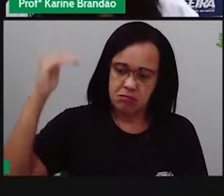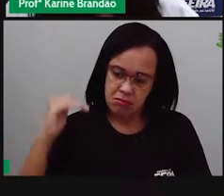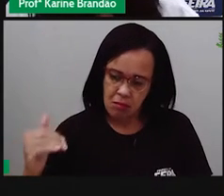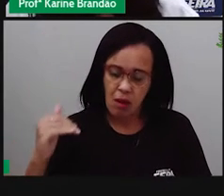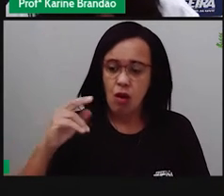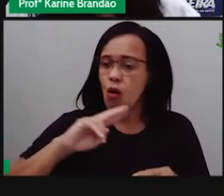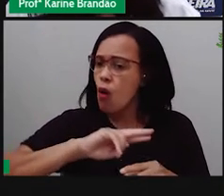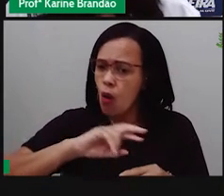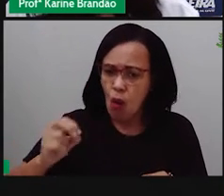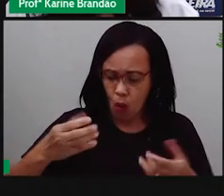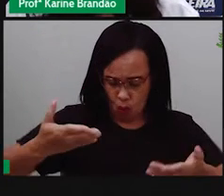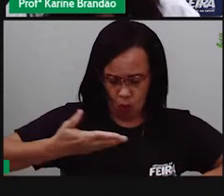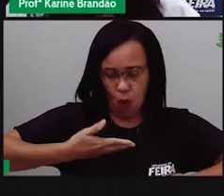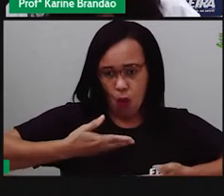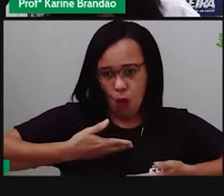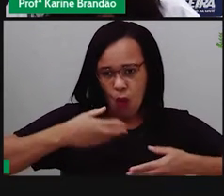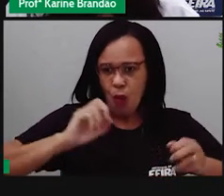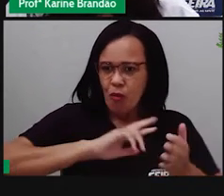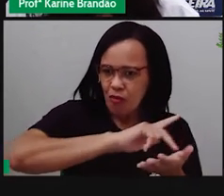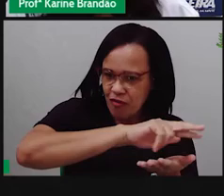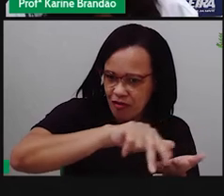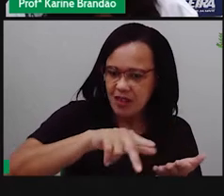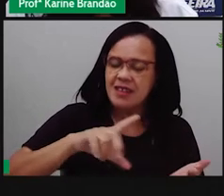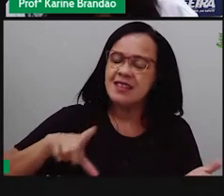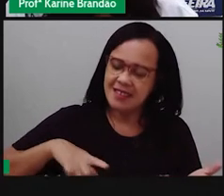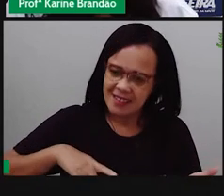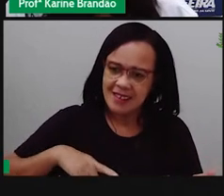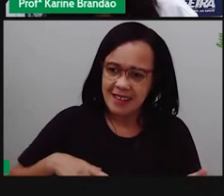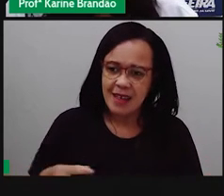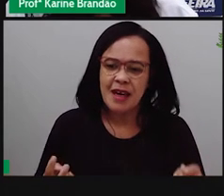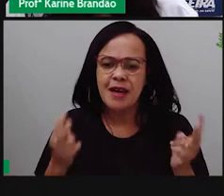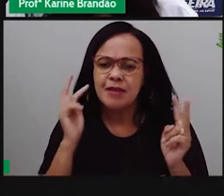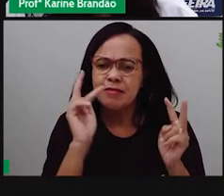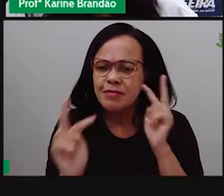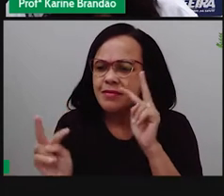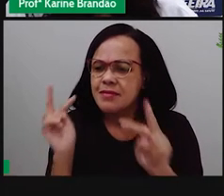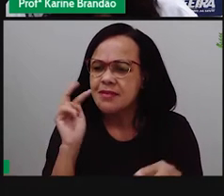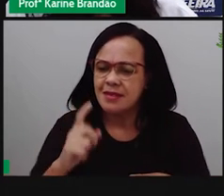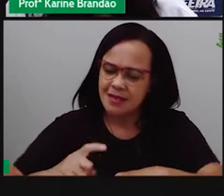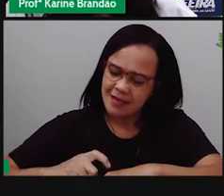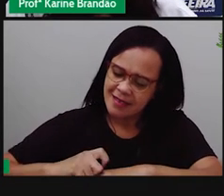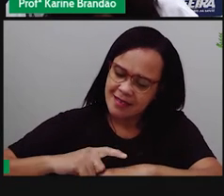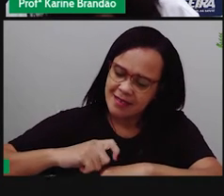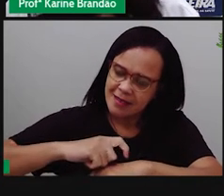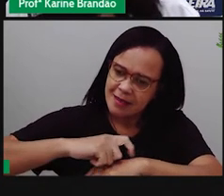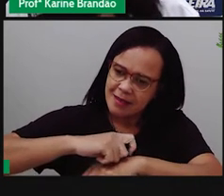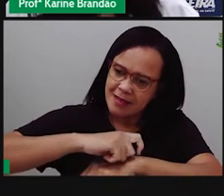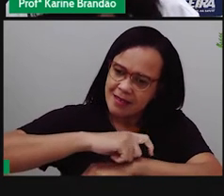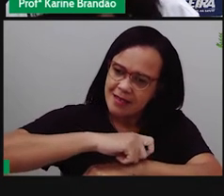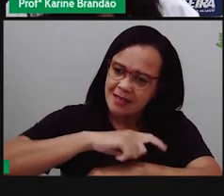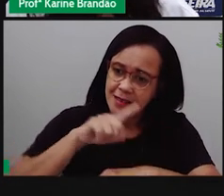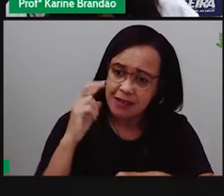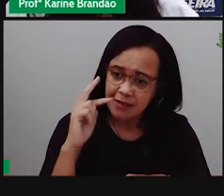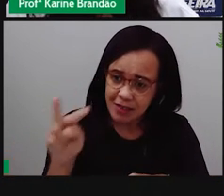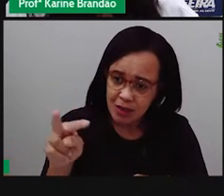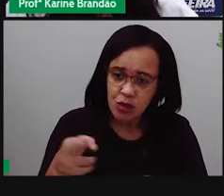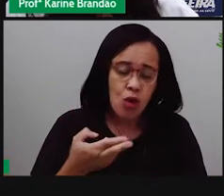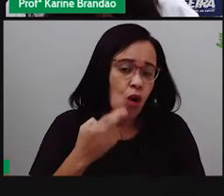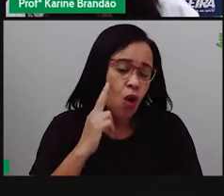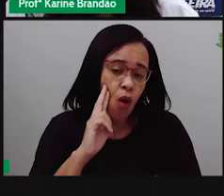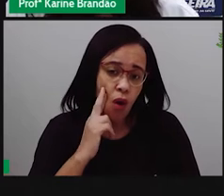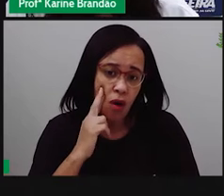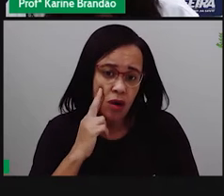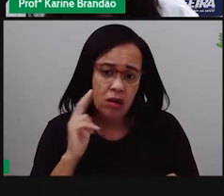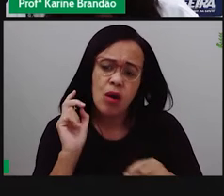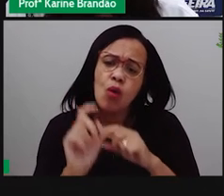O isso quer dizer, Pró? Se a gente olha aqui, ó, esses filhotinhos, né? De lagartas, rosinhas,